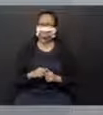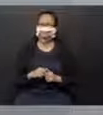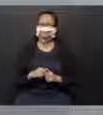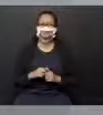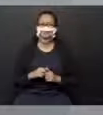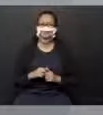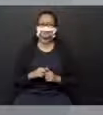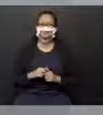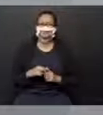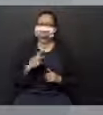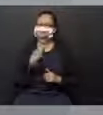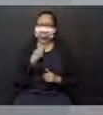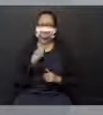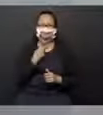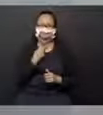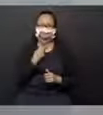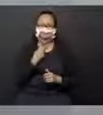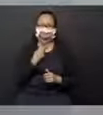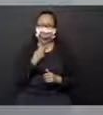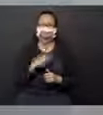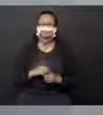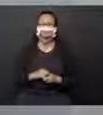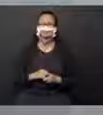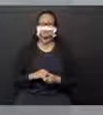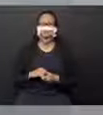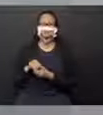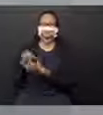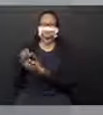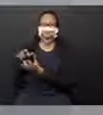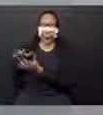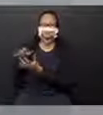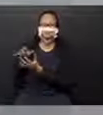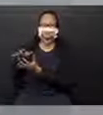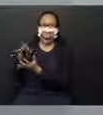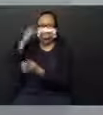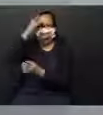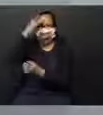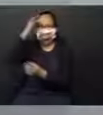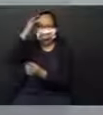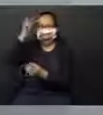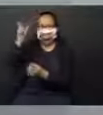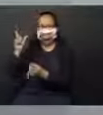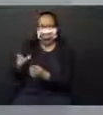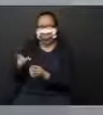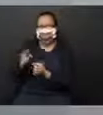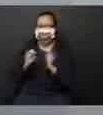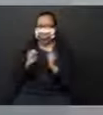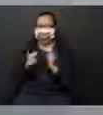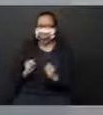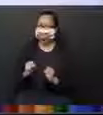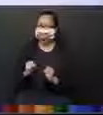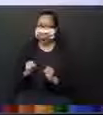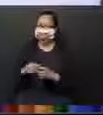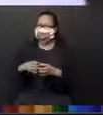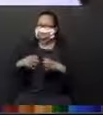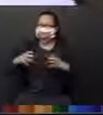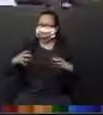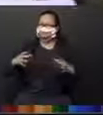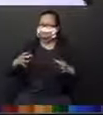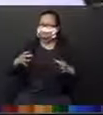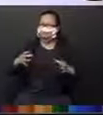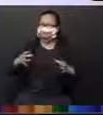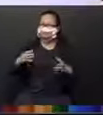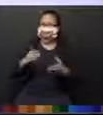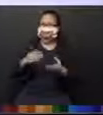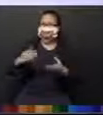Ela não pode, não. Bom, a sombra de uma pessoa pode mudar de tamanho no decorrer do dia? Vocês